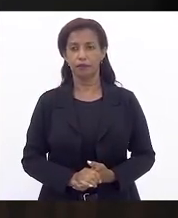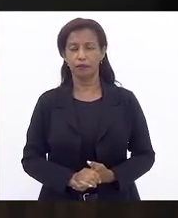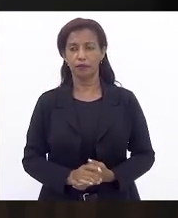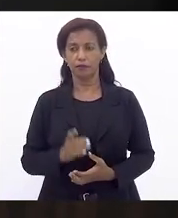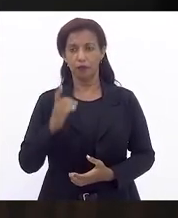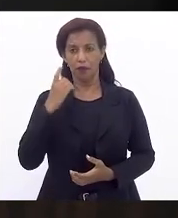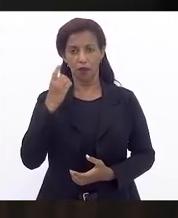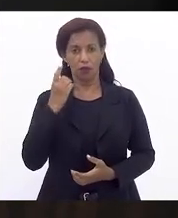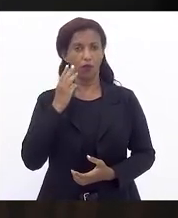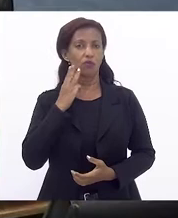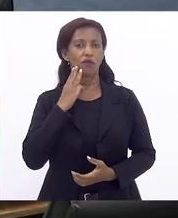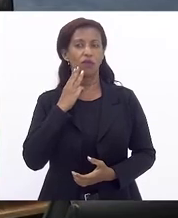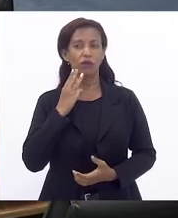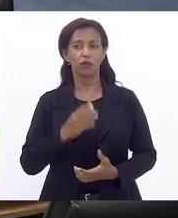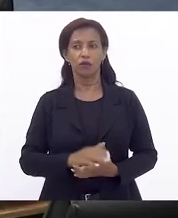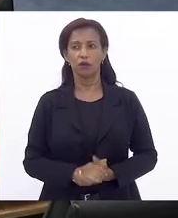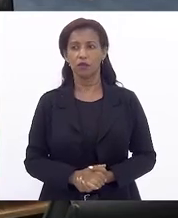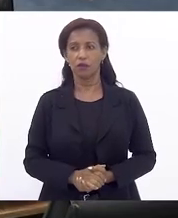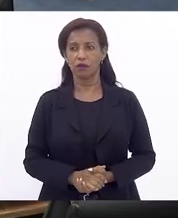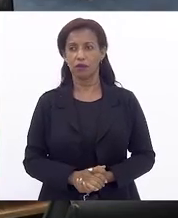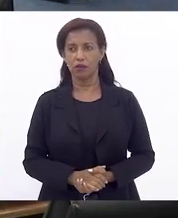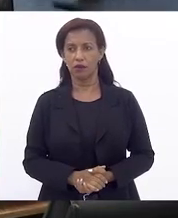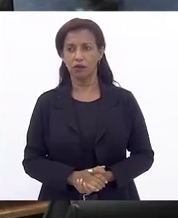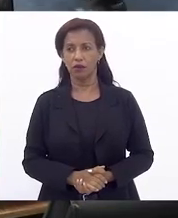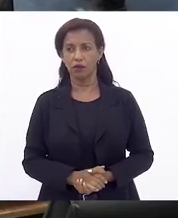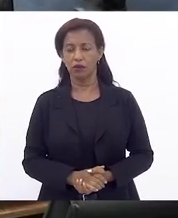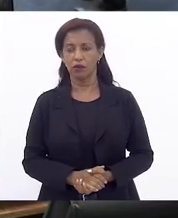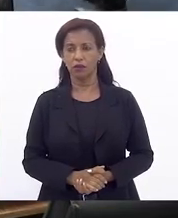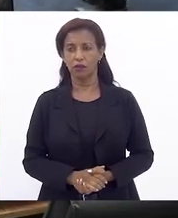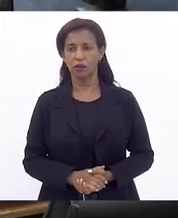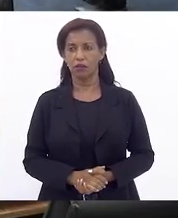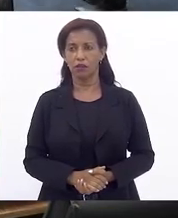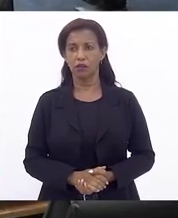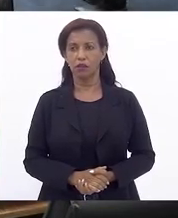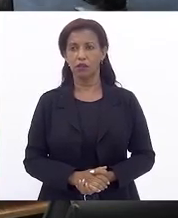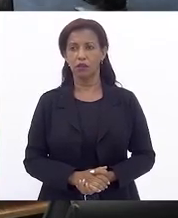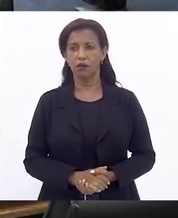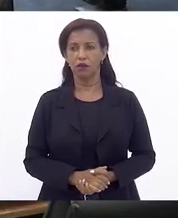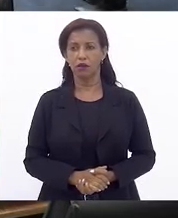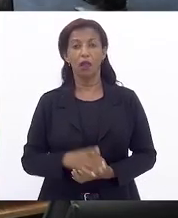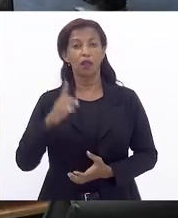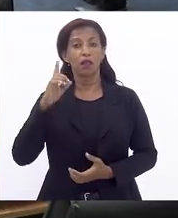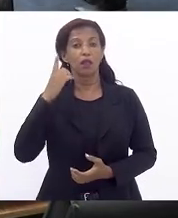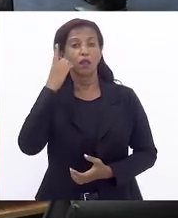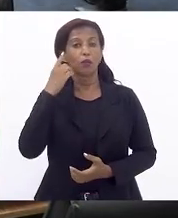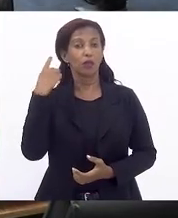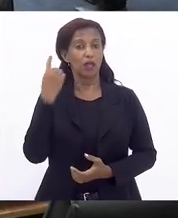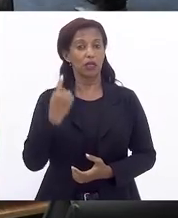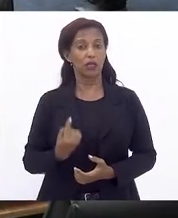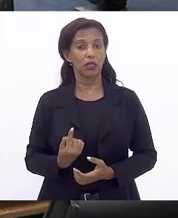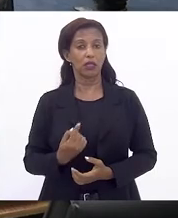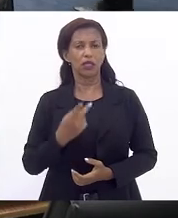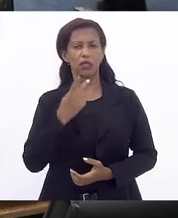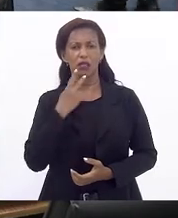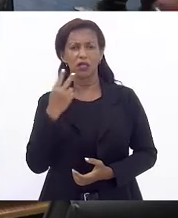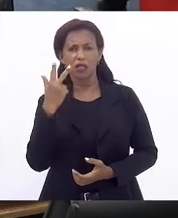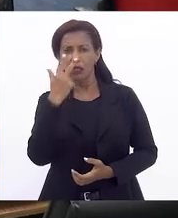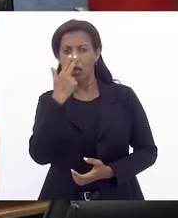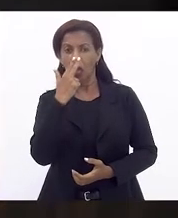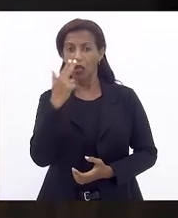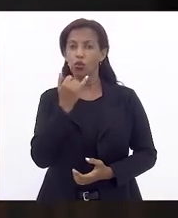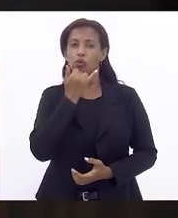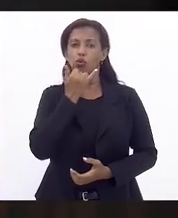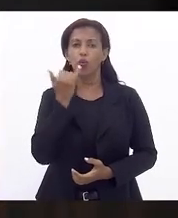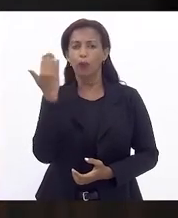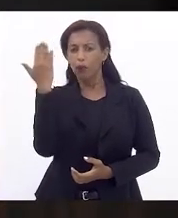Deputado Valdeque Carneiro. Parecer favorável, presidente. Hein? Hein? Ah, porque não está aparecendo, deputado Dani.